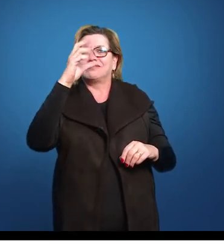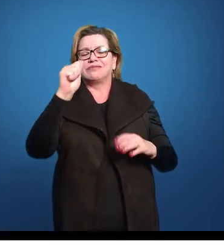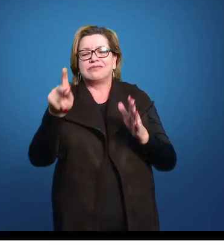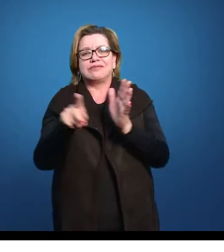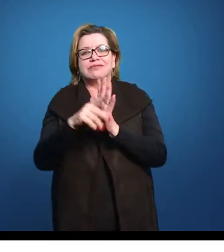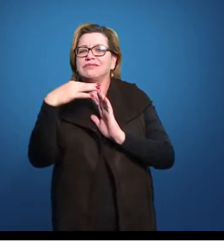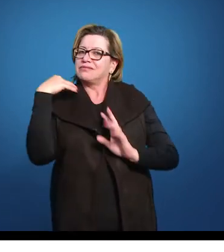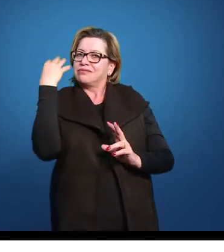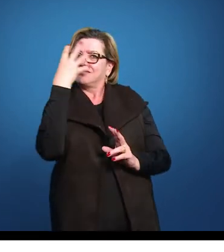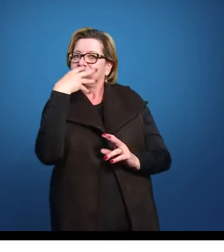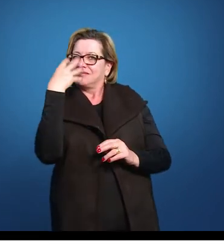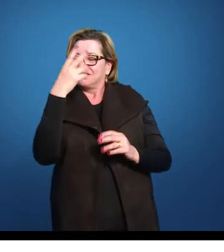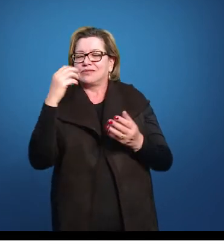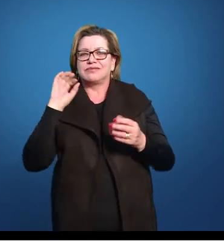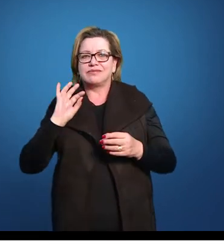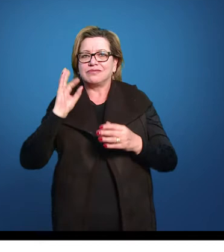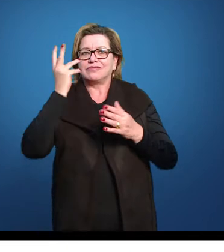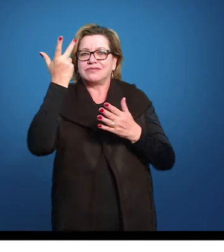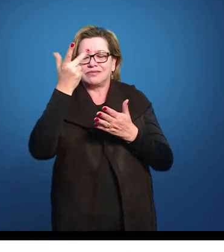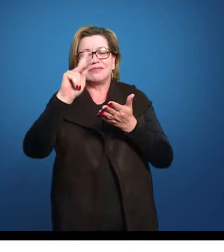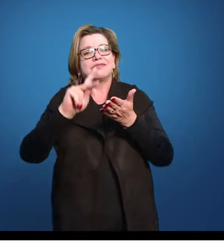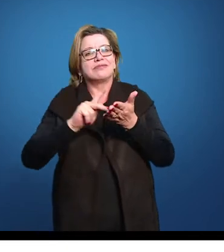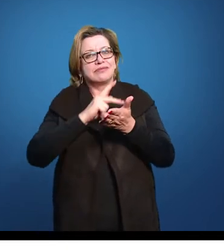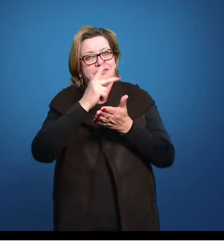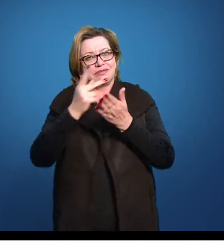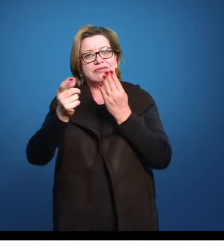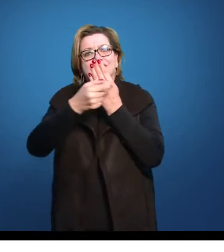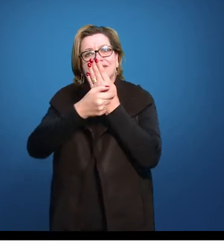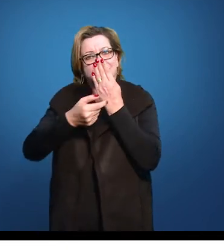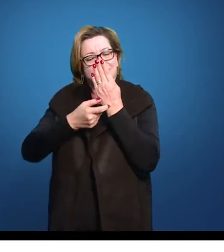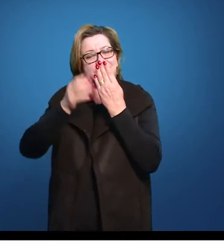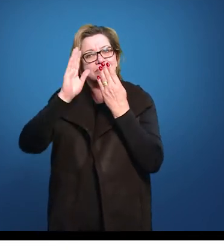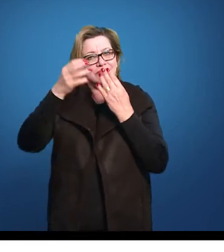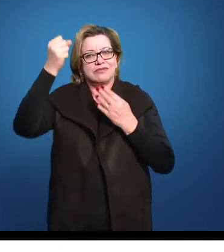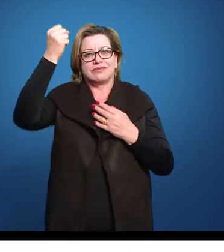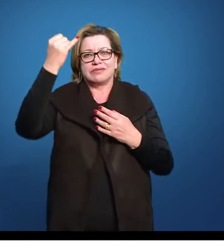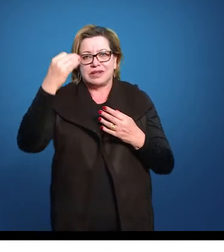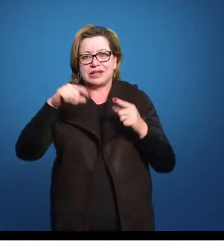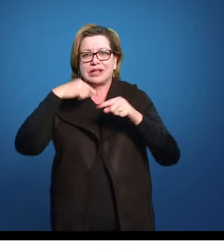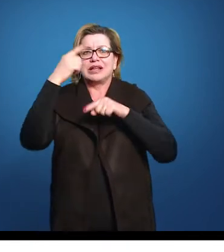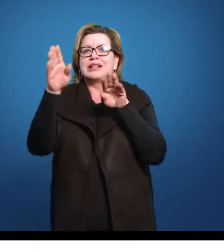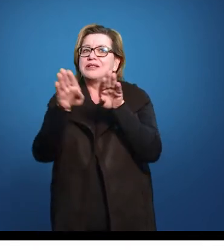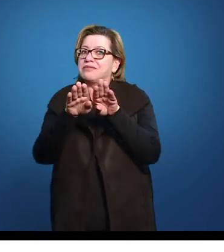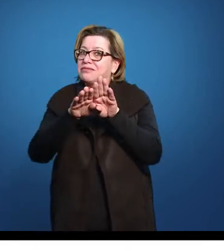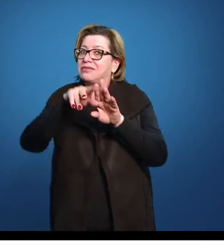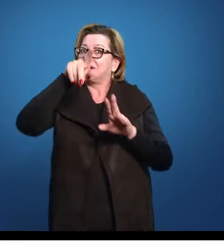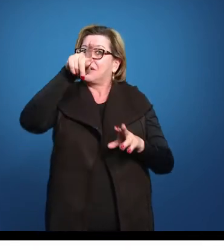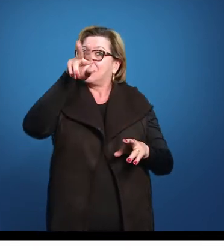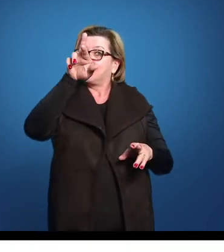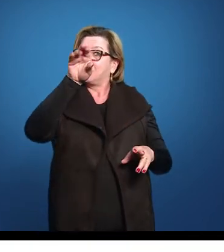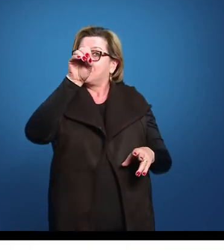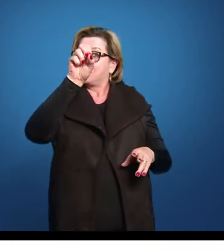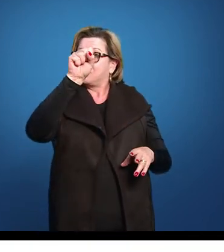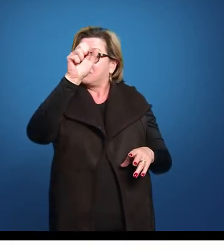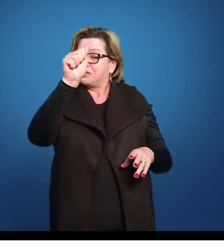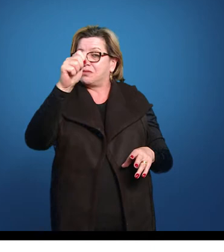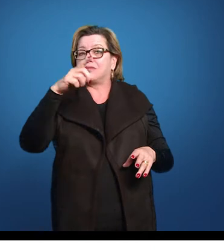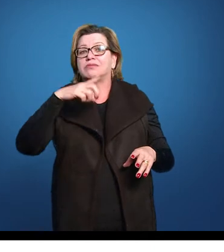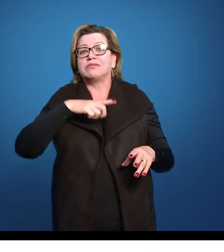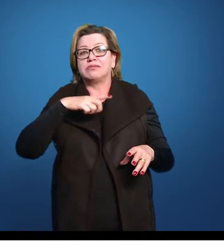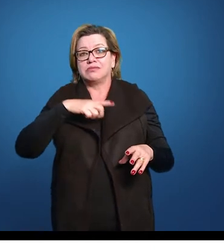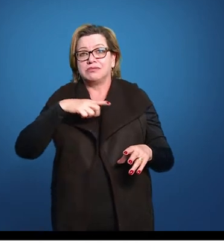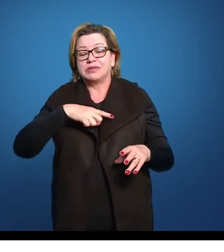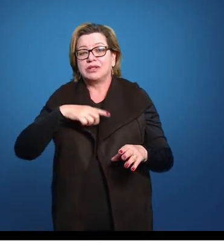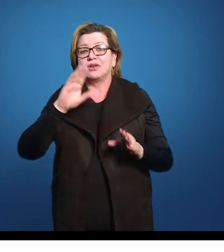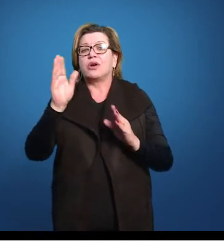principalmente nesses nomes que eu falei agora, mas que na prosa vai ter outros nomes importantes. O Alves de Azevedo vai aparecer